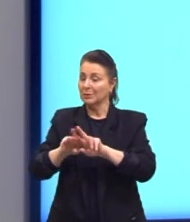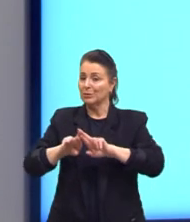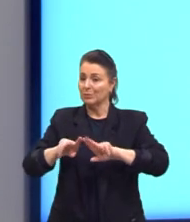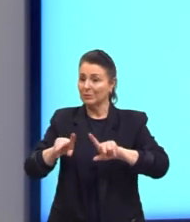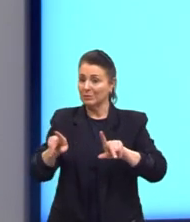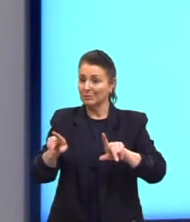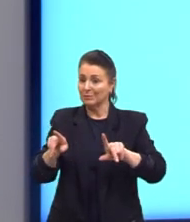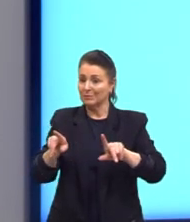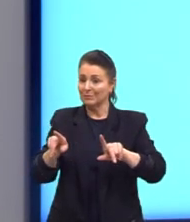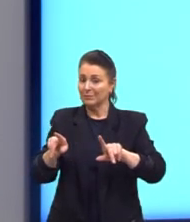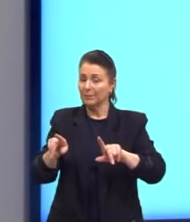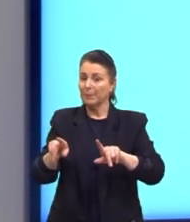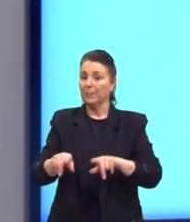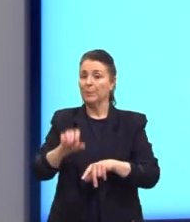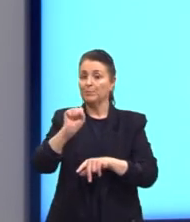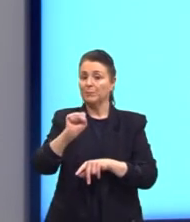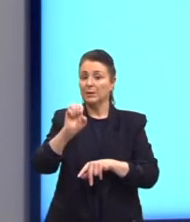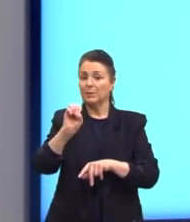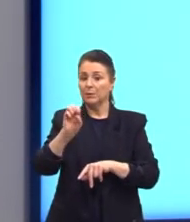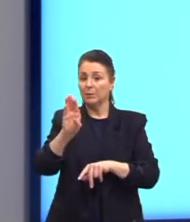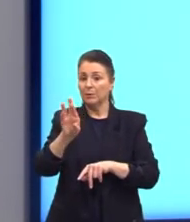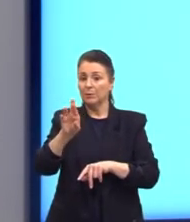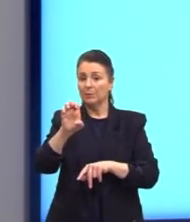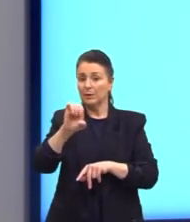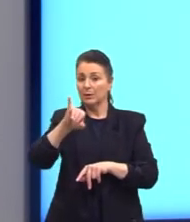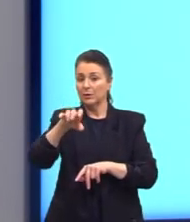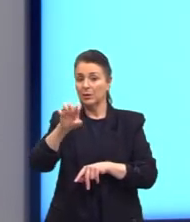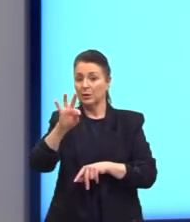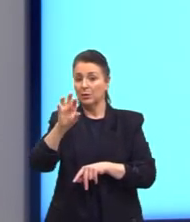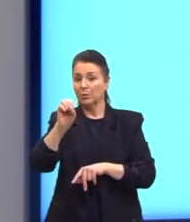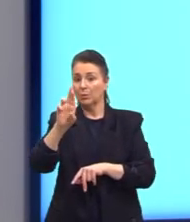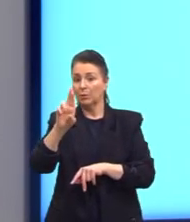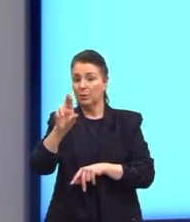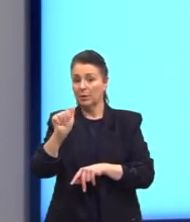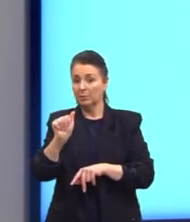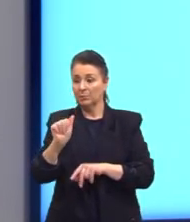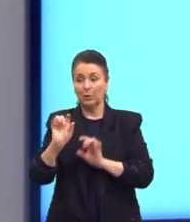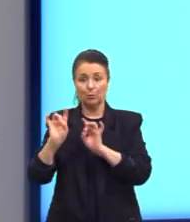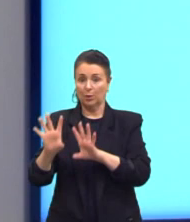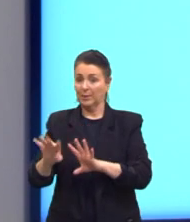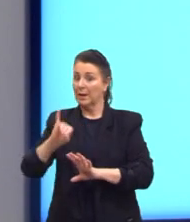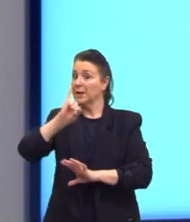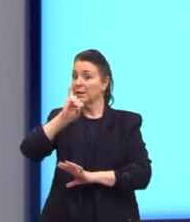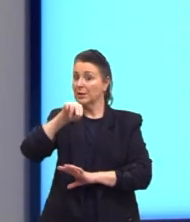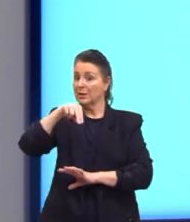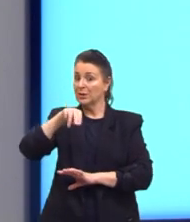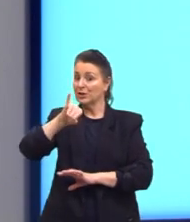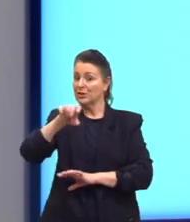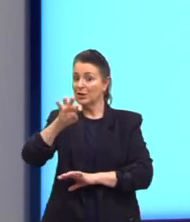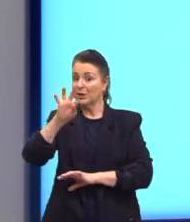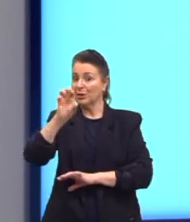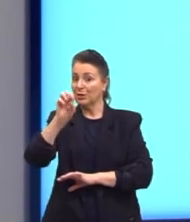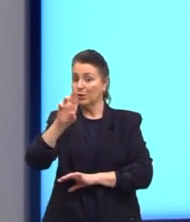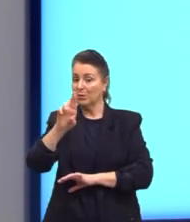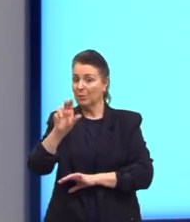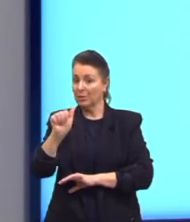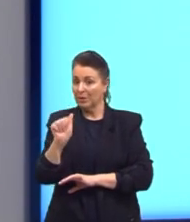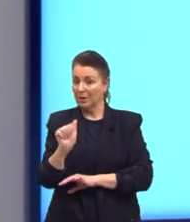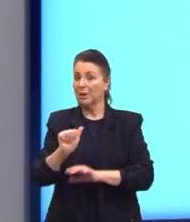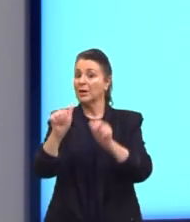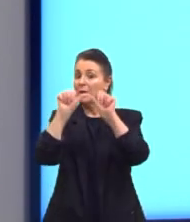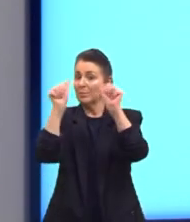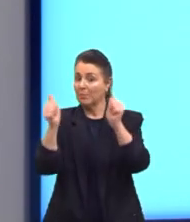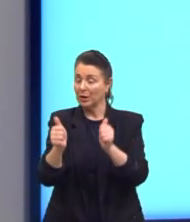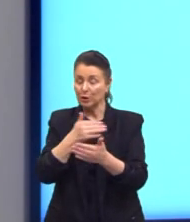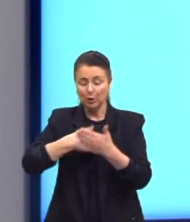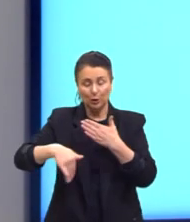Então, sobrejetora não sobra elemento, injetora as imagens são todas, então, diferentes, tá?